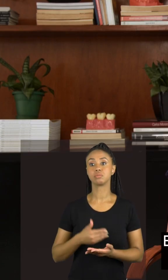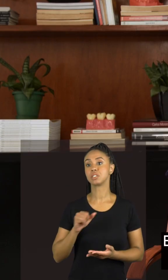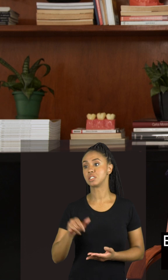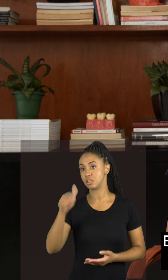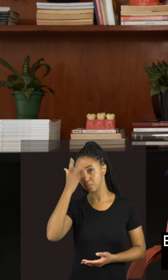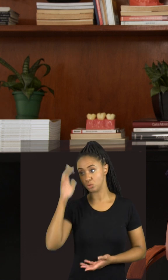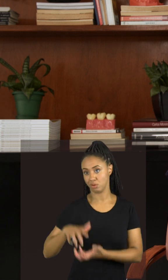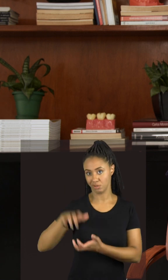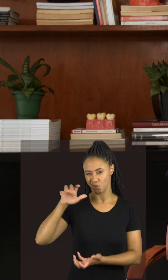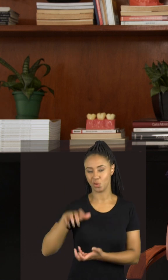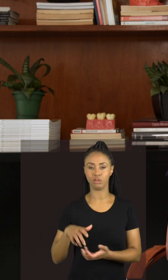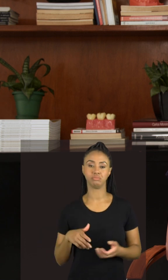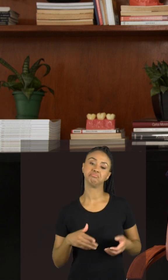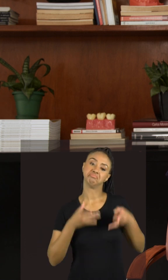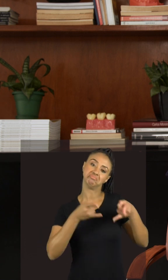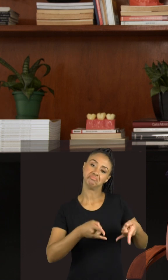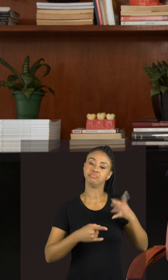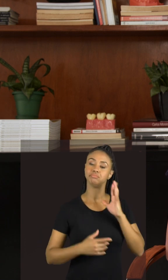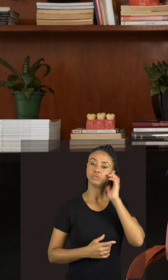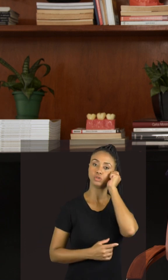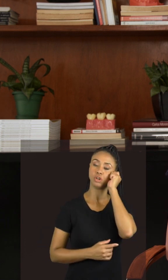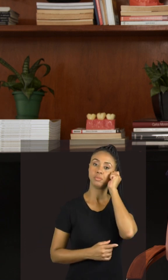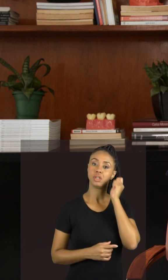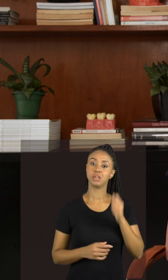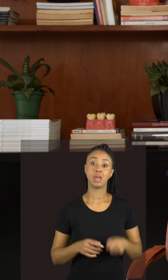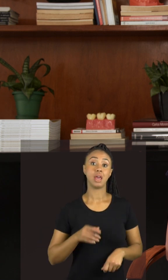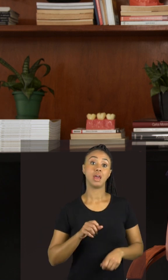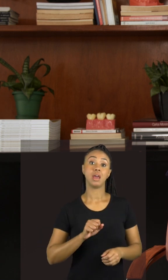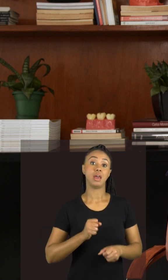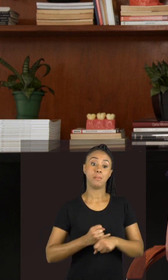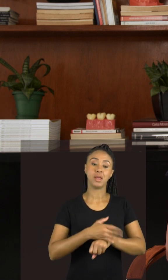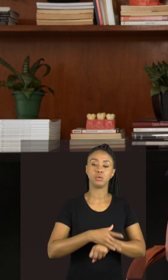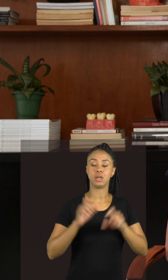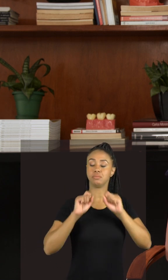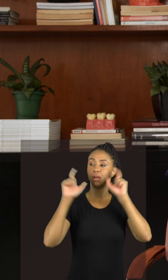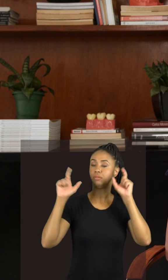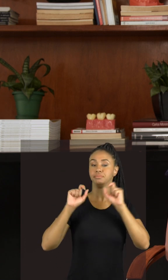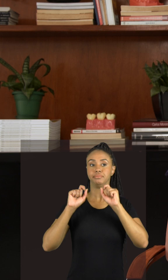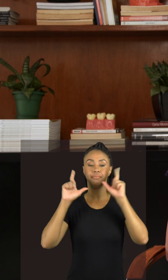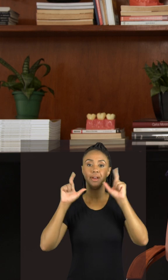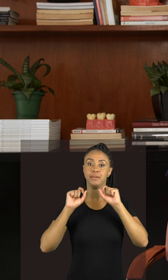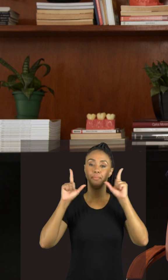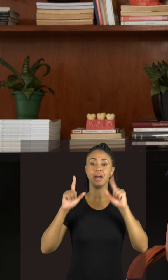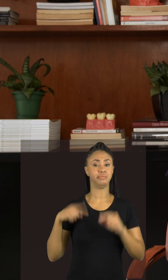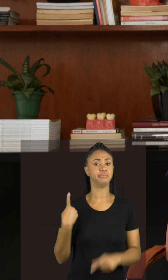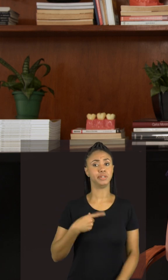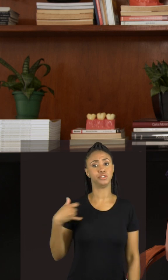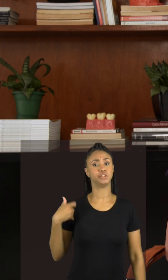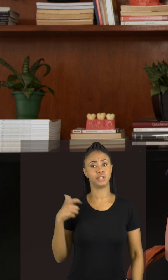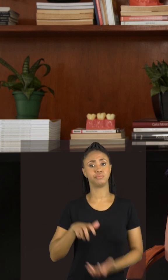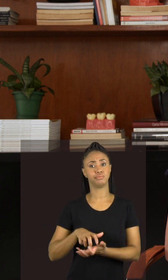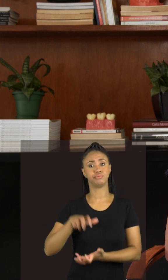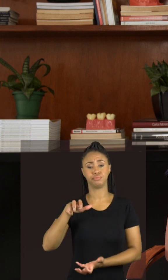cama à noite para dormir, o número de despertares durante a noite aumenta, quando a gente vai ficando mais velho.